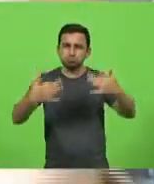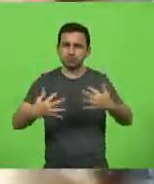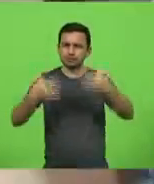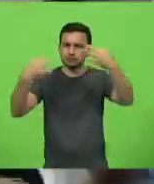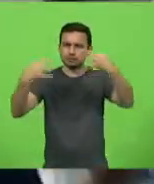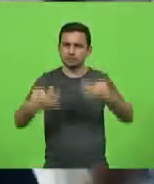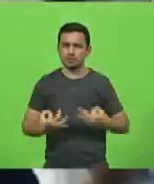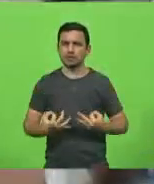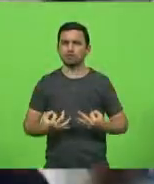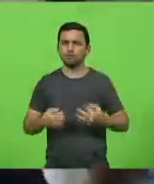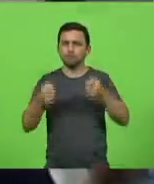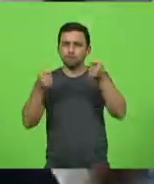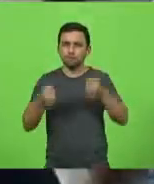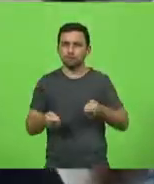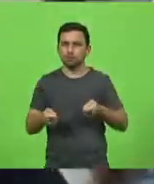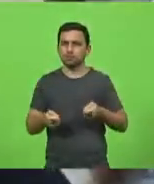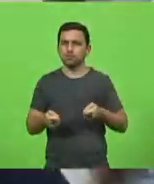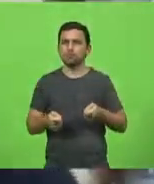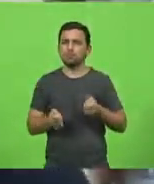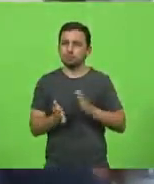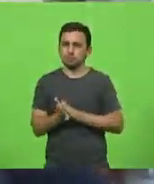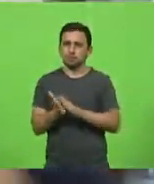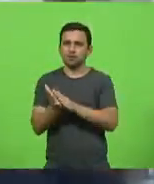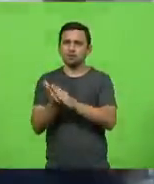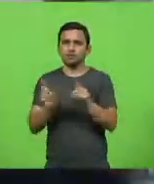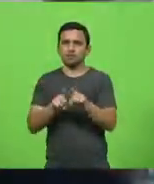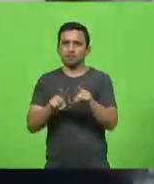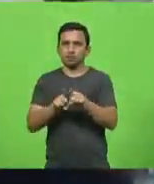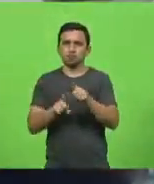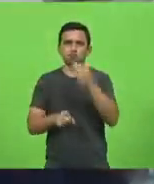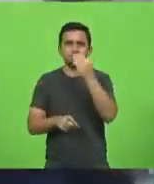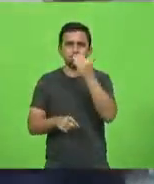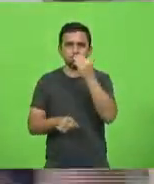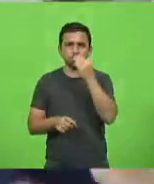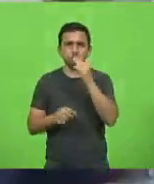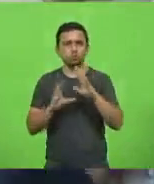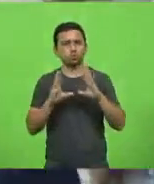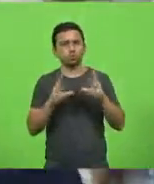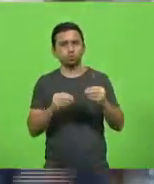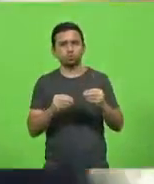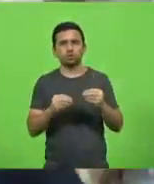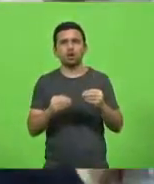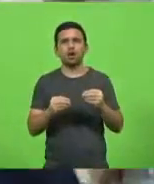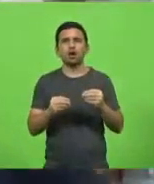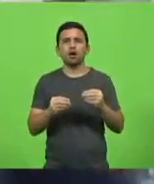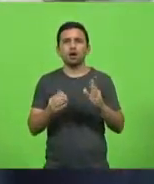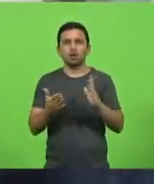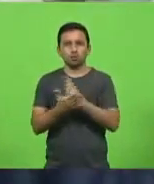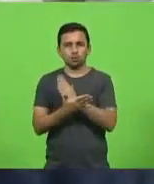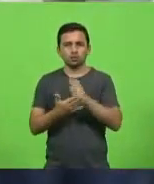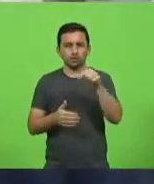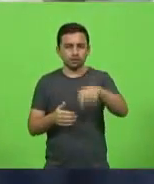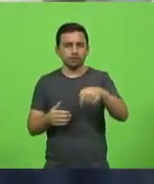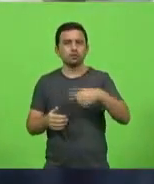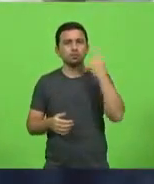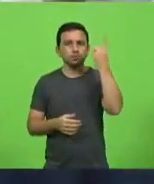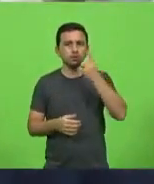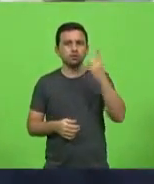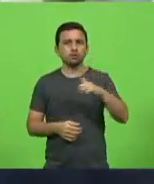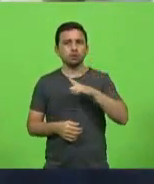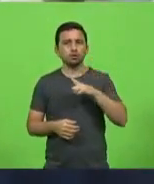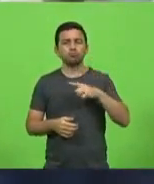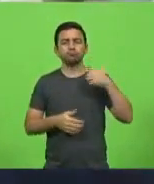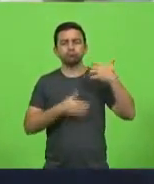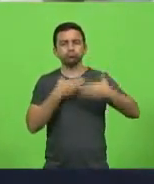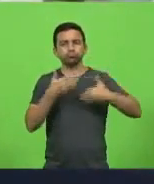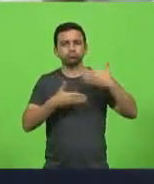E sua veemência, a do Sopelsa também. E de alguns deputados que, no decorrer deste ano que passou, nesse